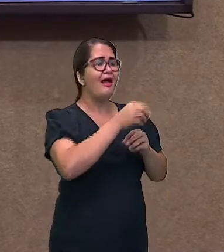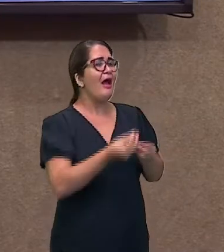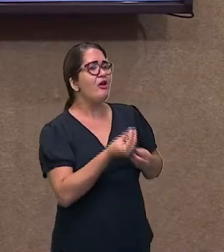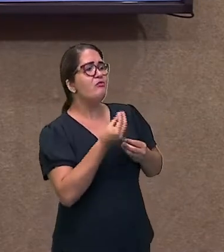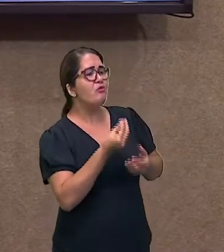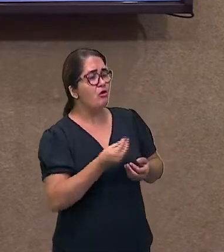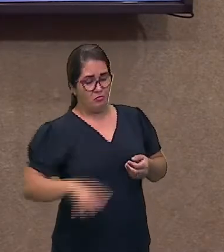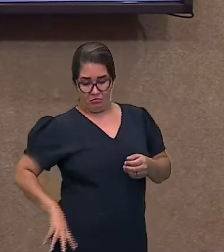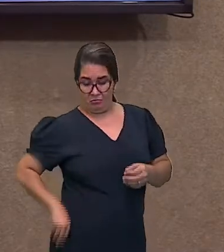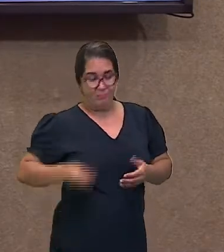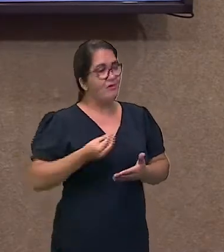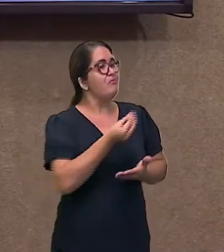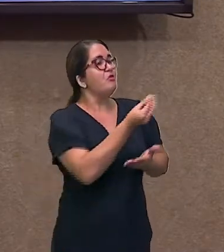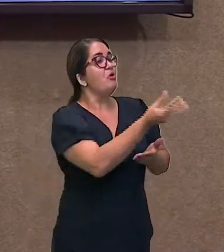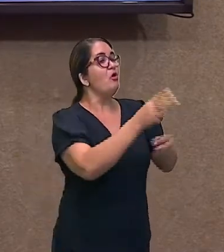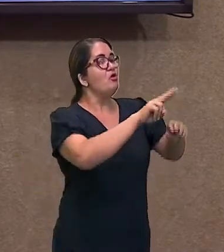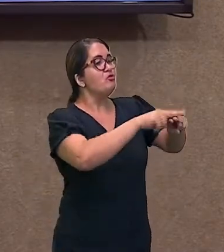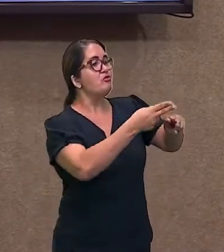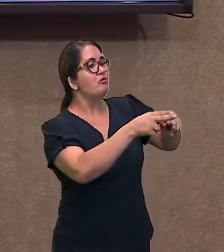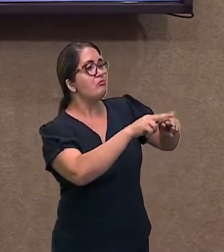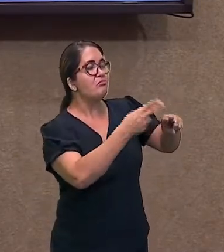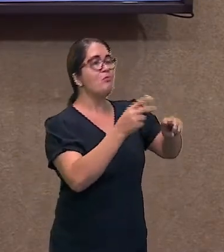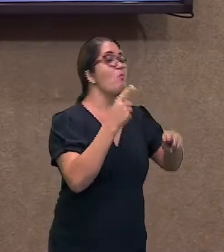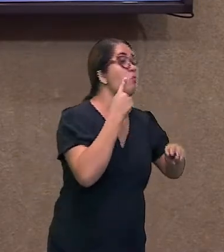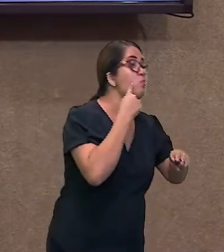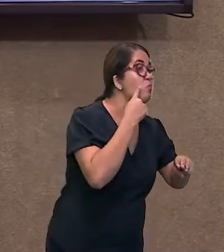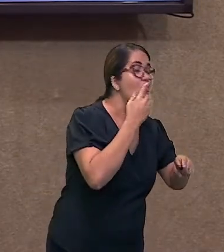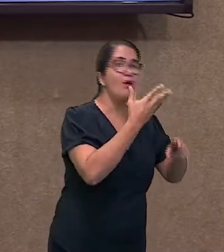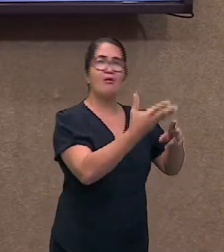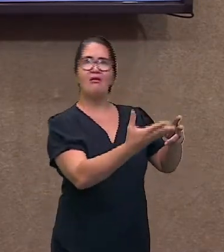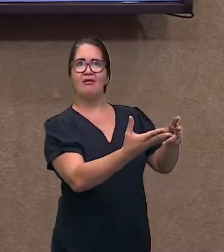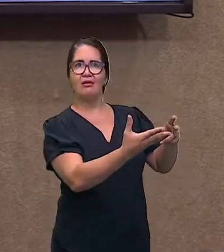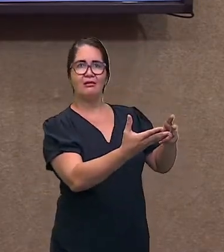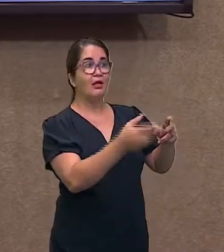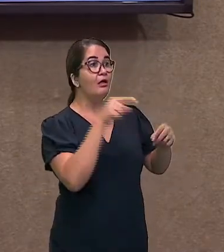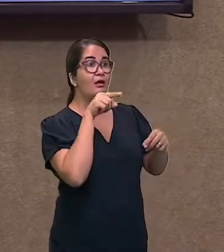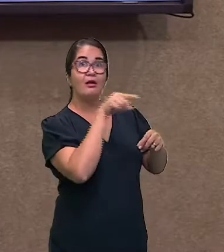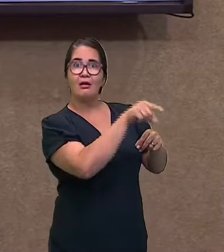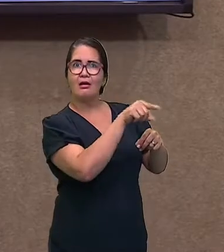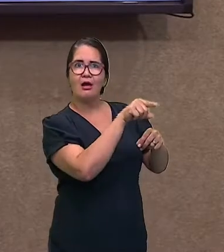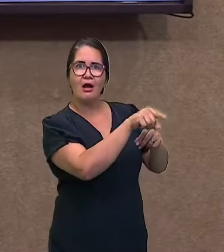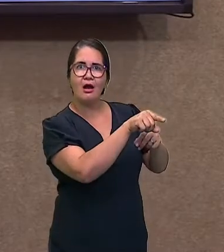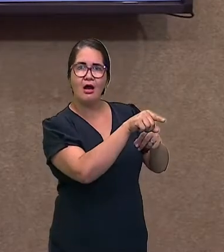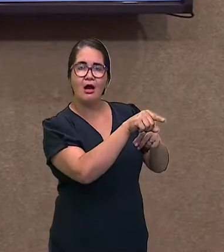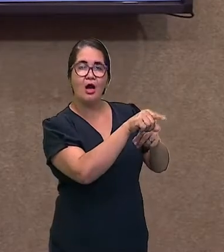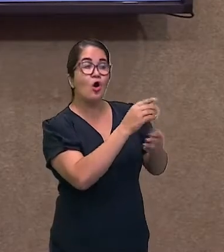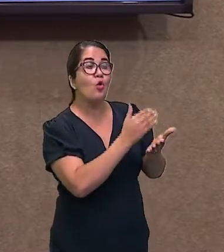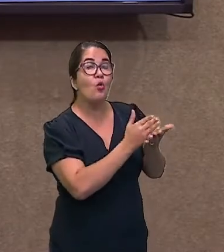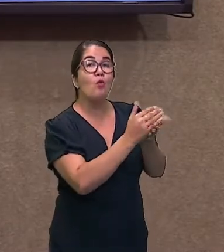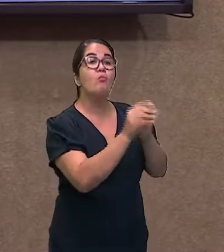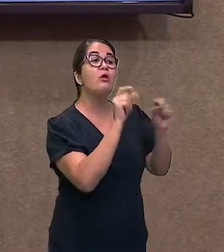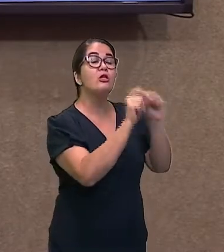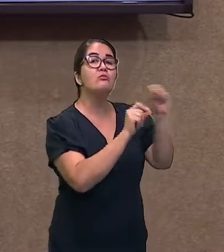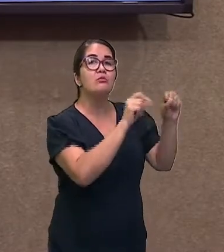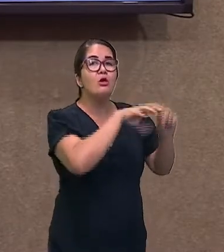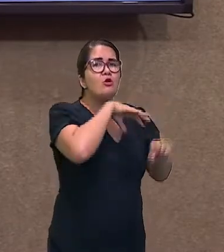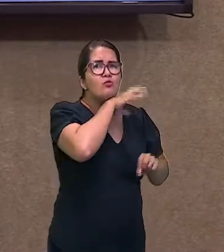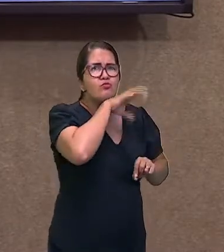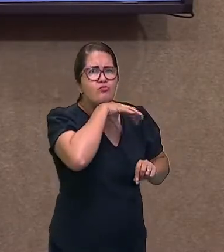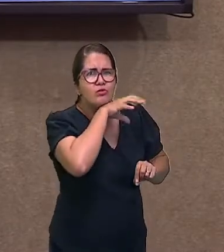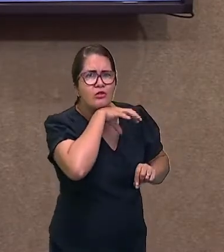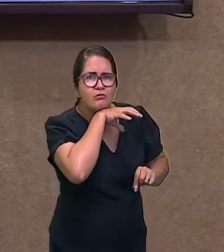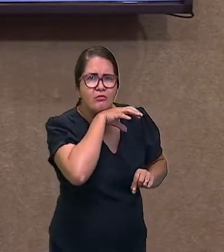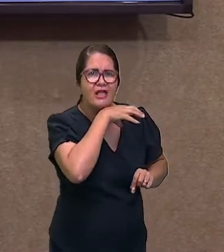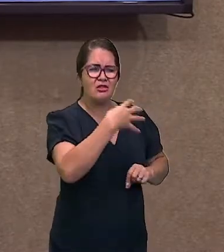do animal, ele começa a sofrer com problemas na região bucal, os dentinhos começam a ficar cariados, ele perde dente. E